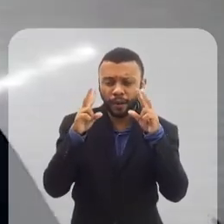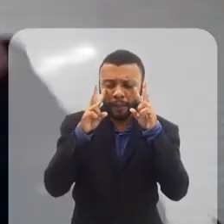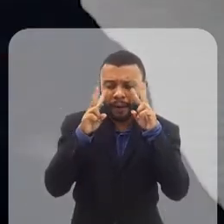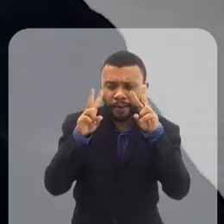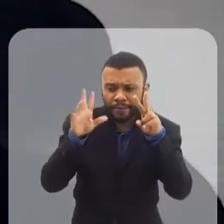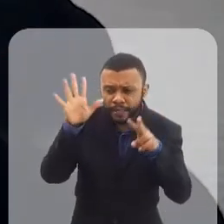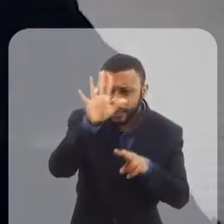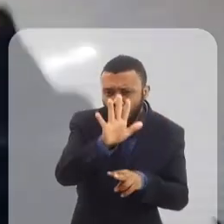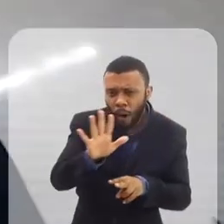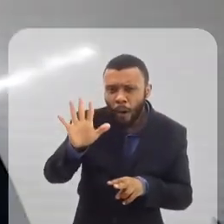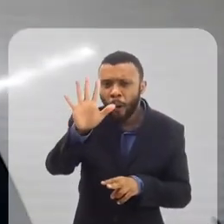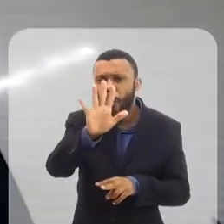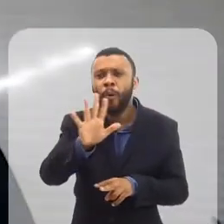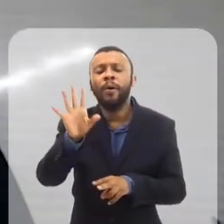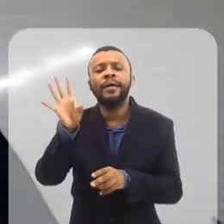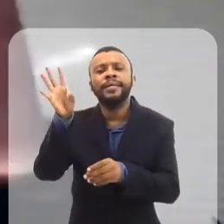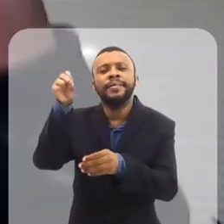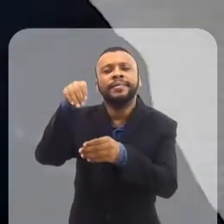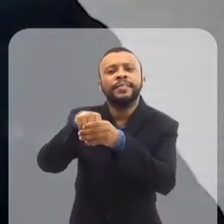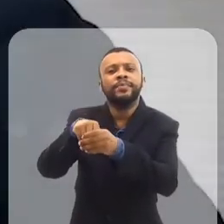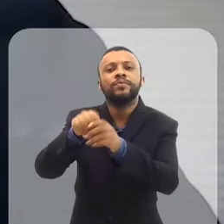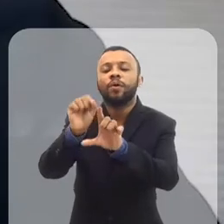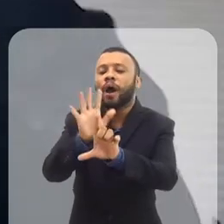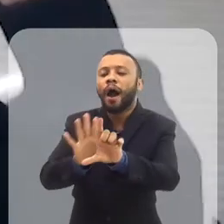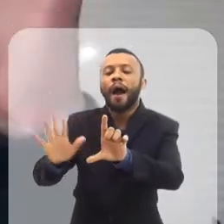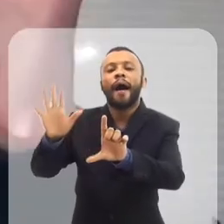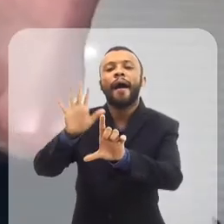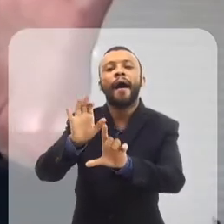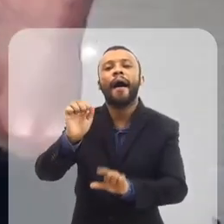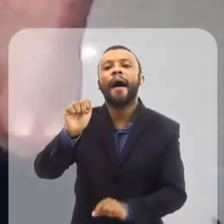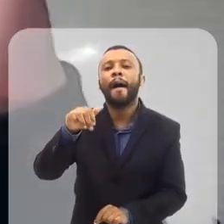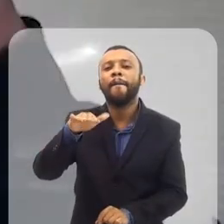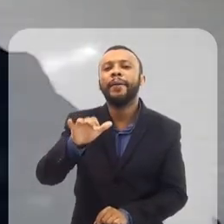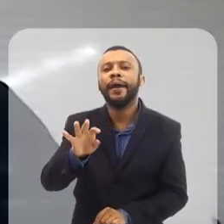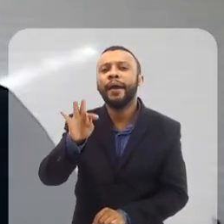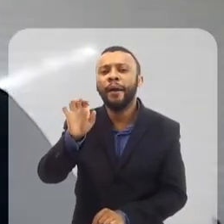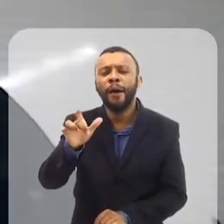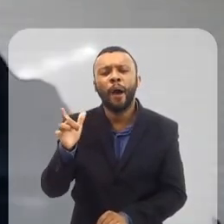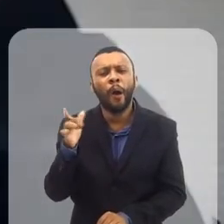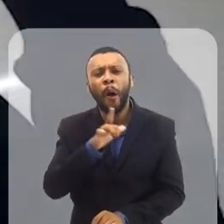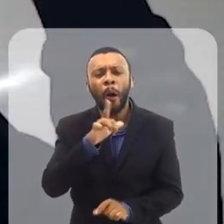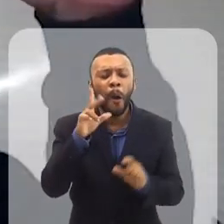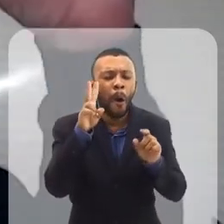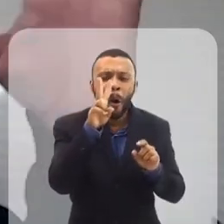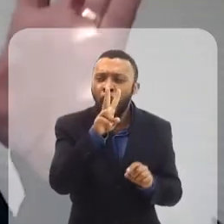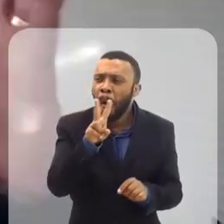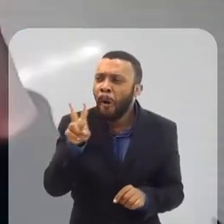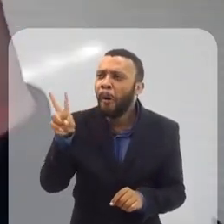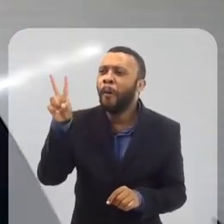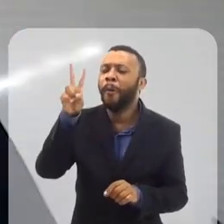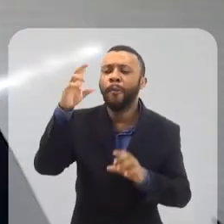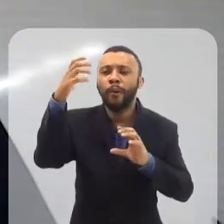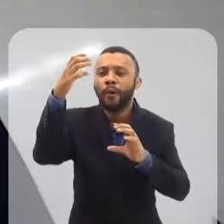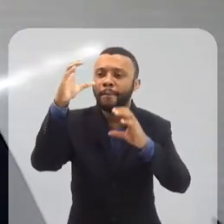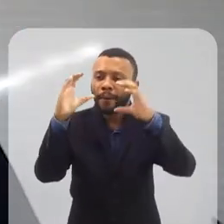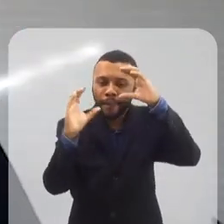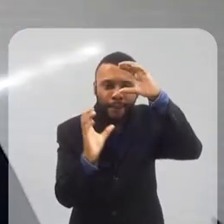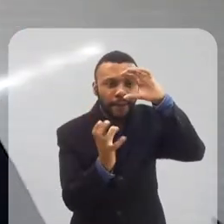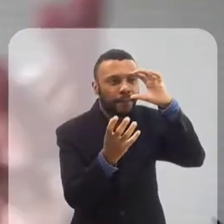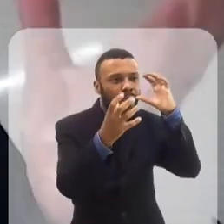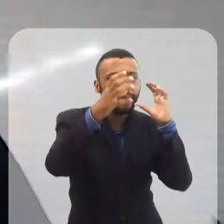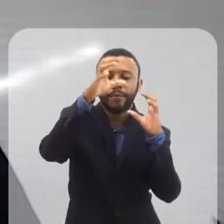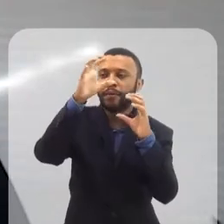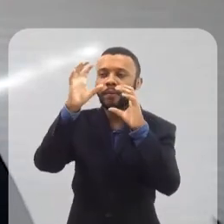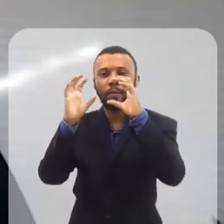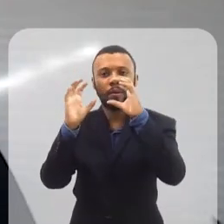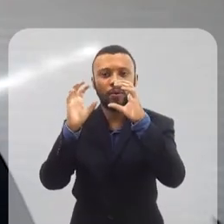você tenha uma visão dentro de um ambiente que você consiga olhar em todas as dimensões e